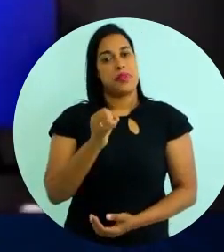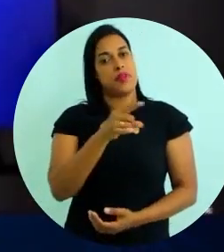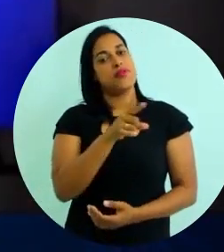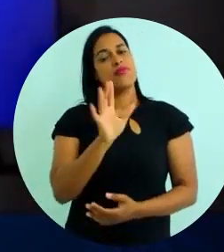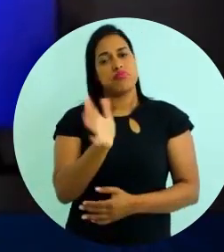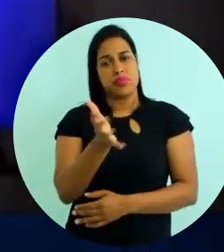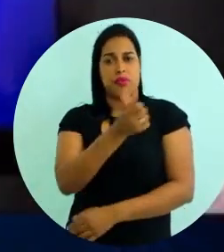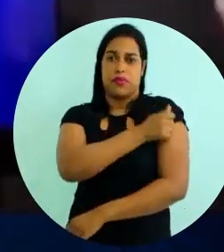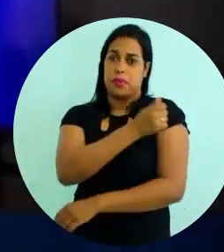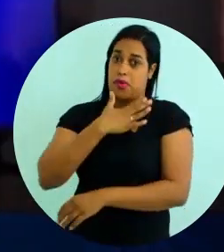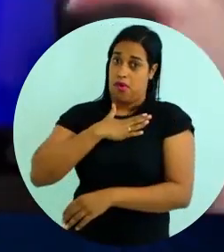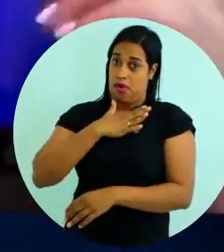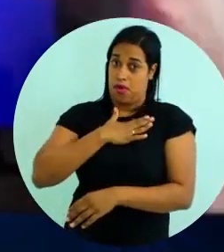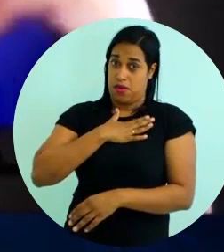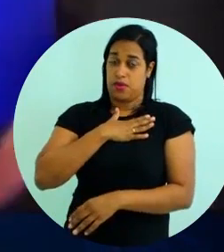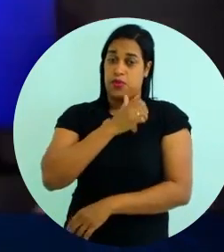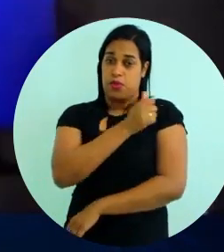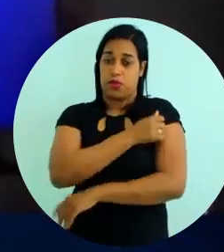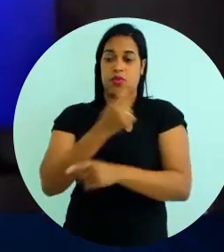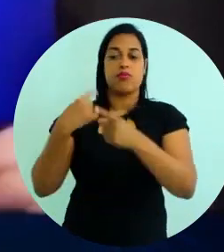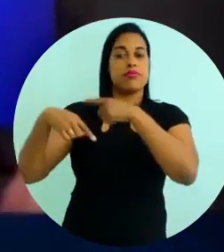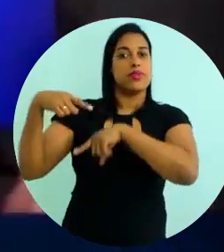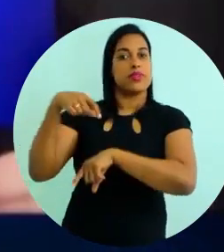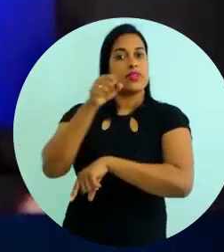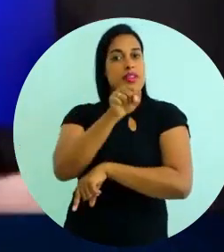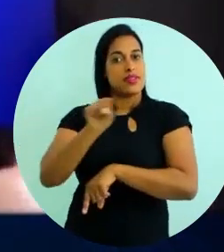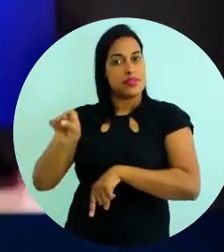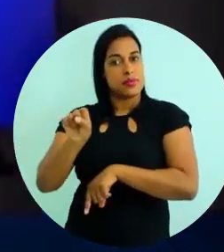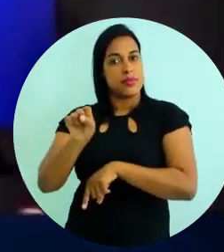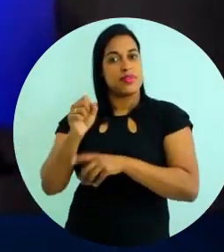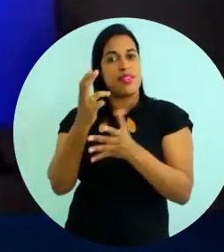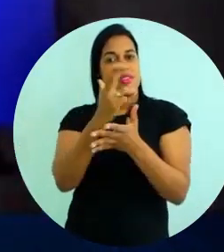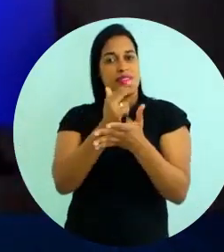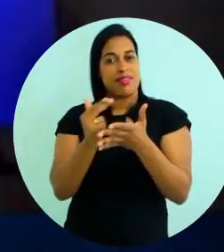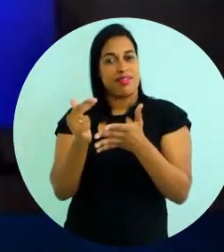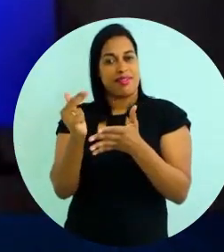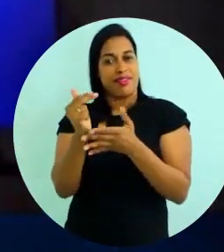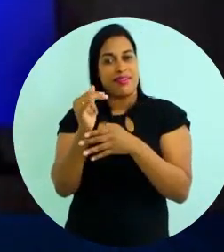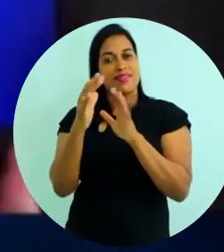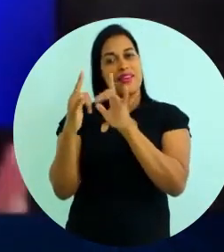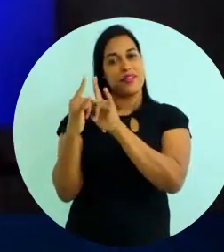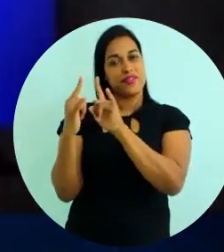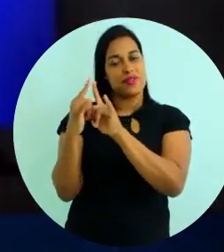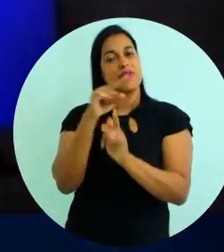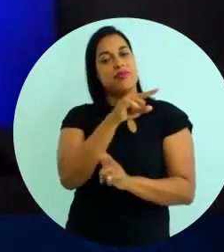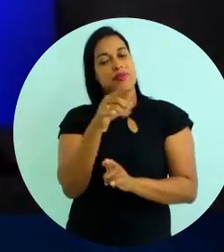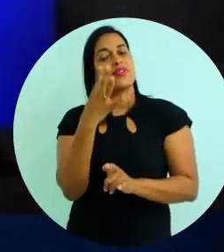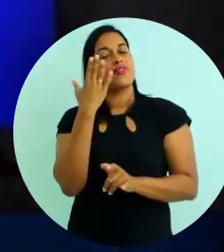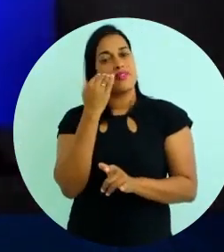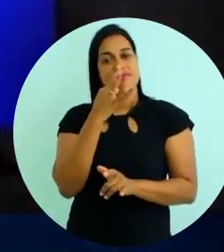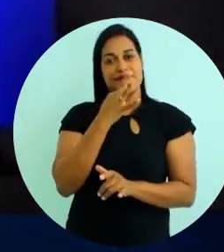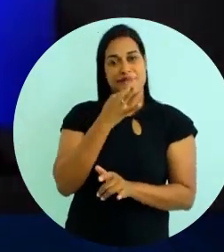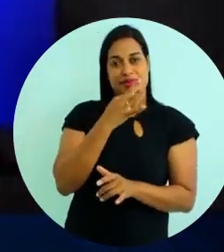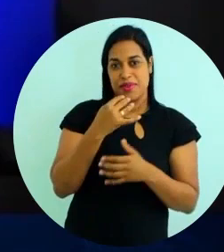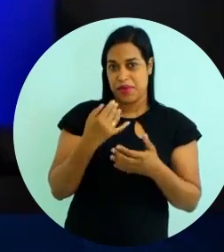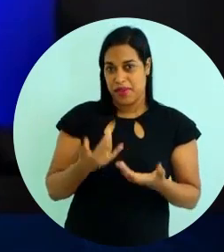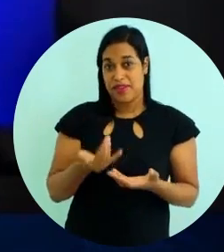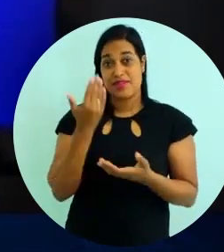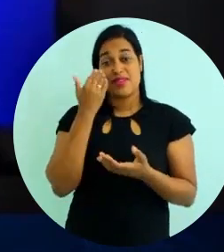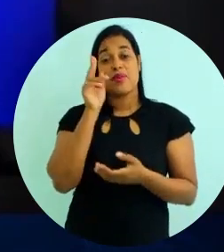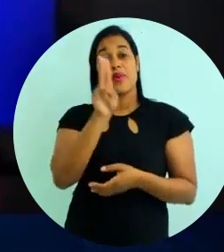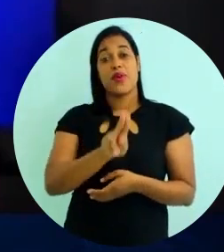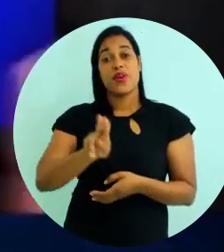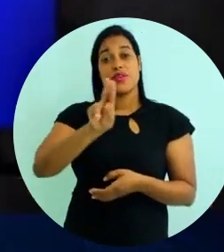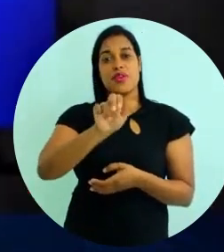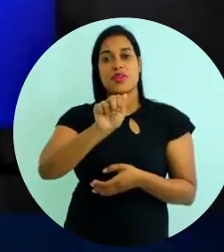Se você já foi meu aluno no módulo anterior, na disciplina de design e instruccional, você já sabe que eu gosto de usar